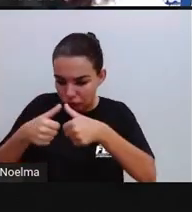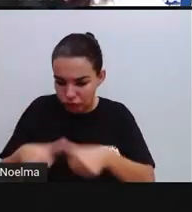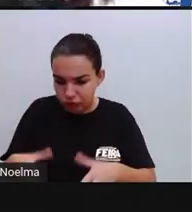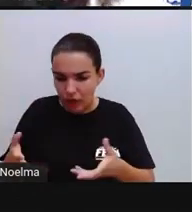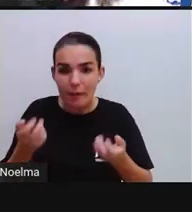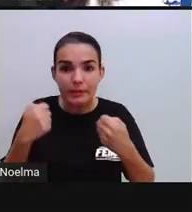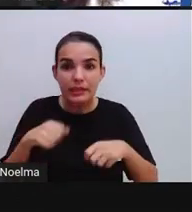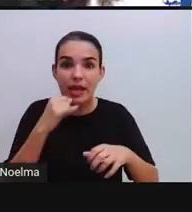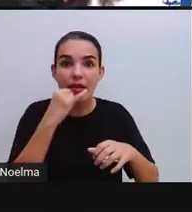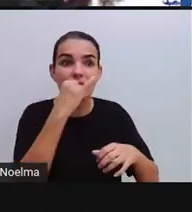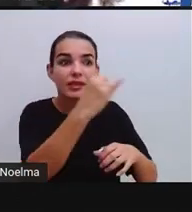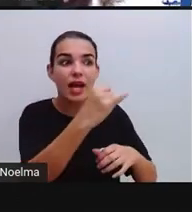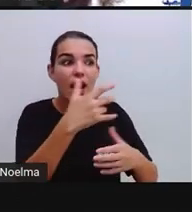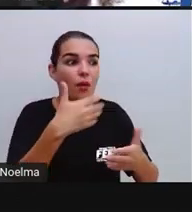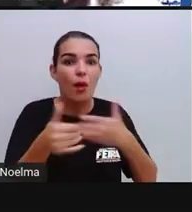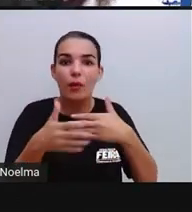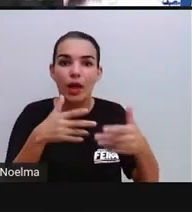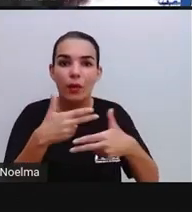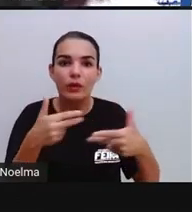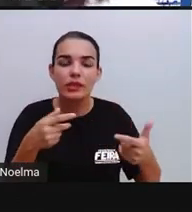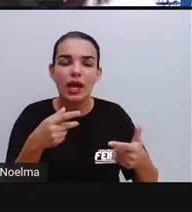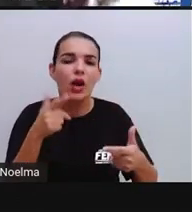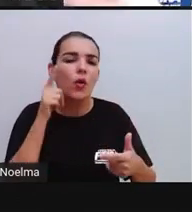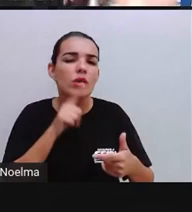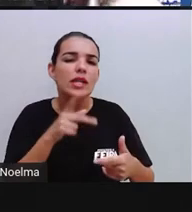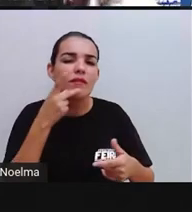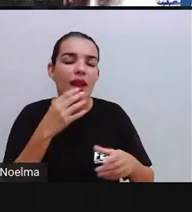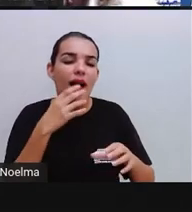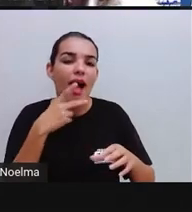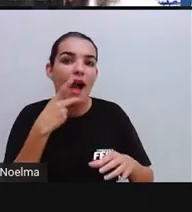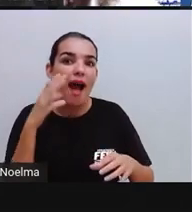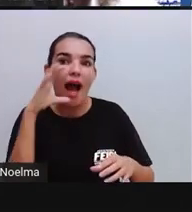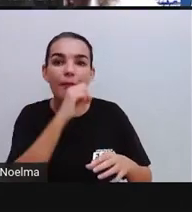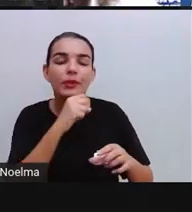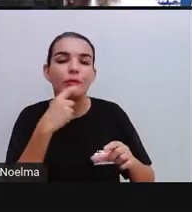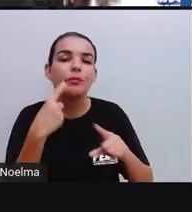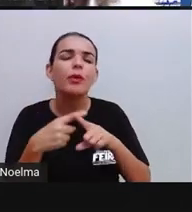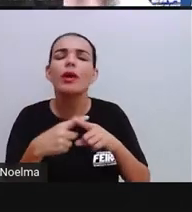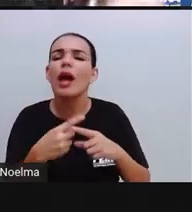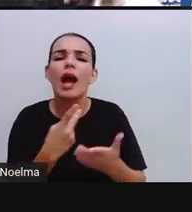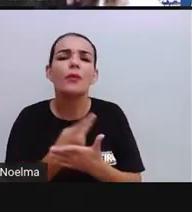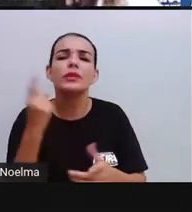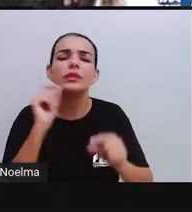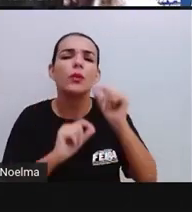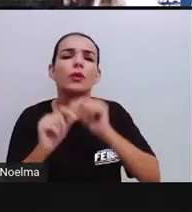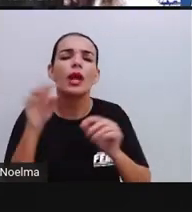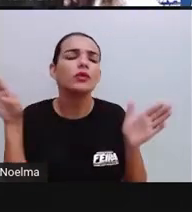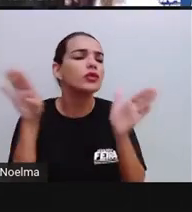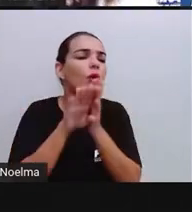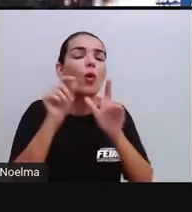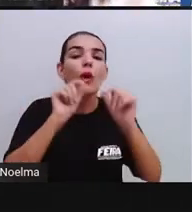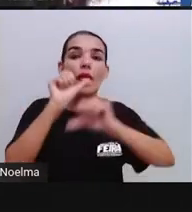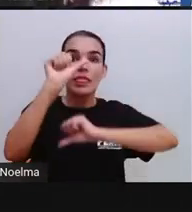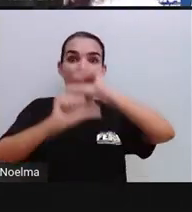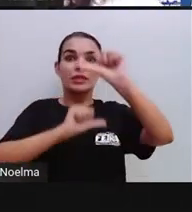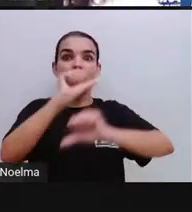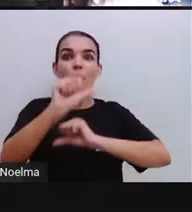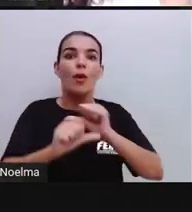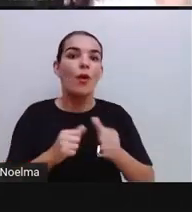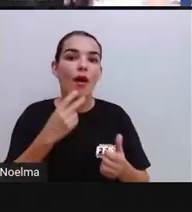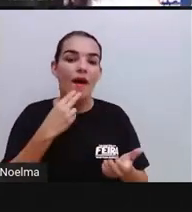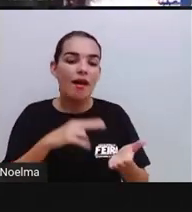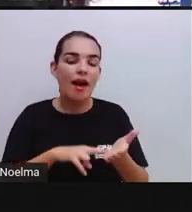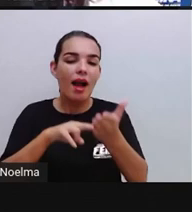aconteceu e aí a gente consegue falar mais rápido por quê? O que foi que chegou aí que transformou esse cenário?